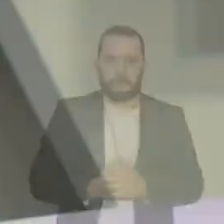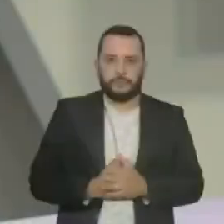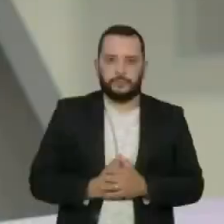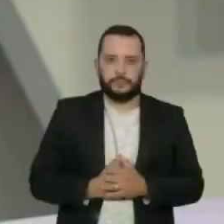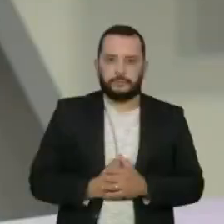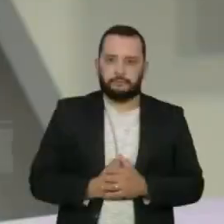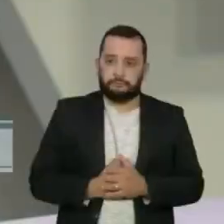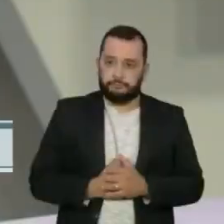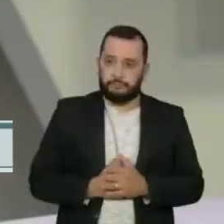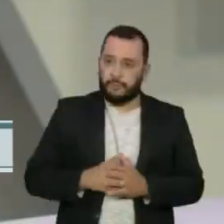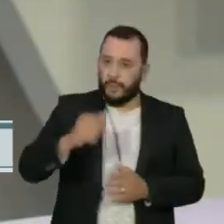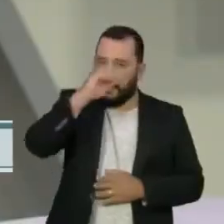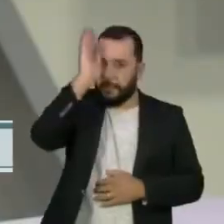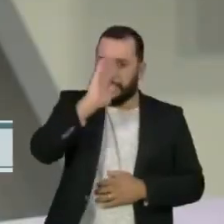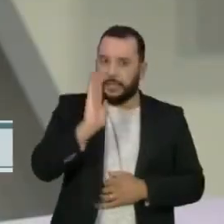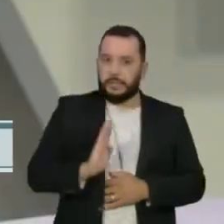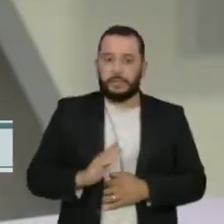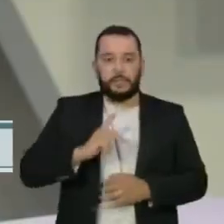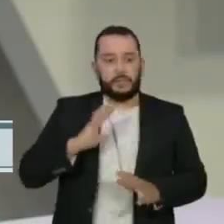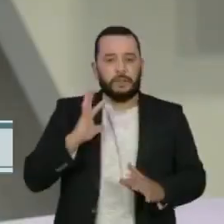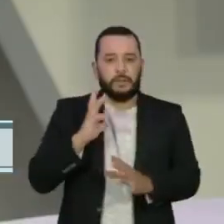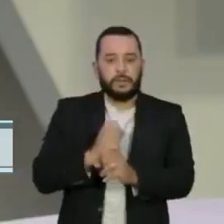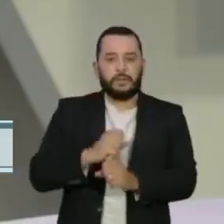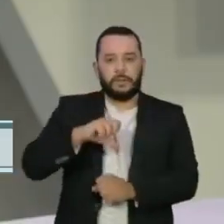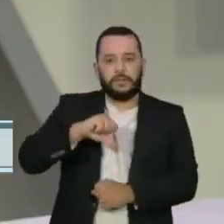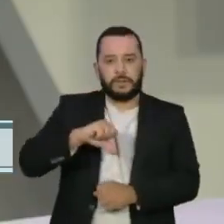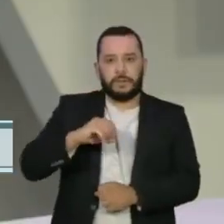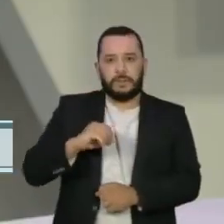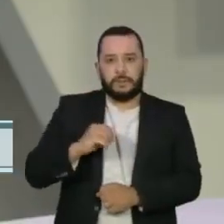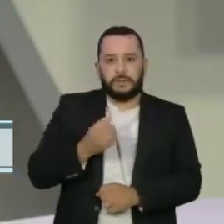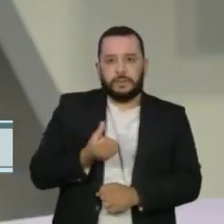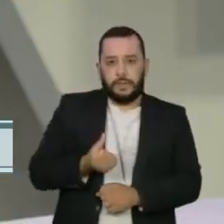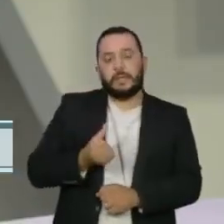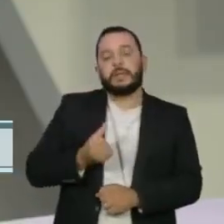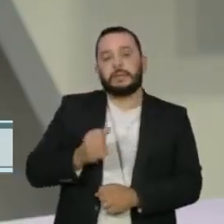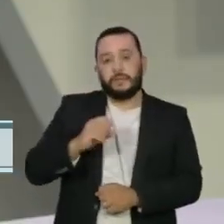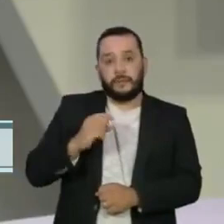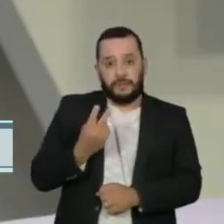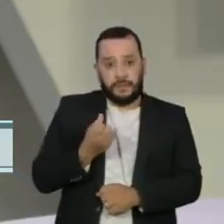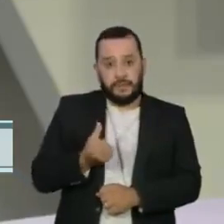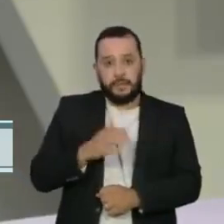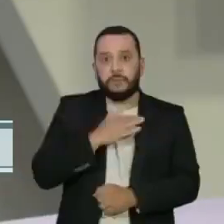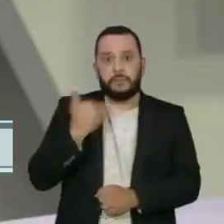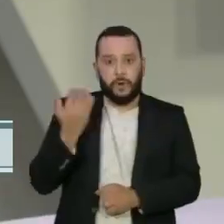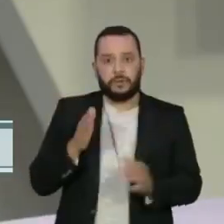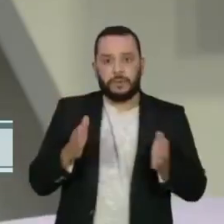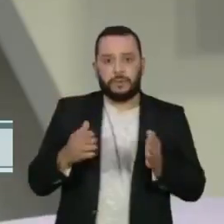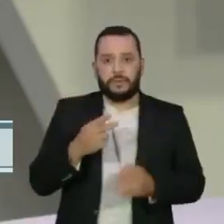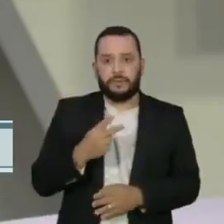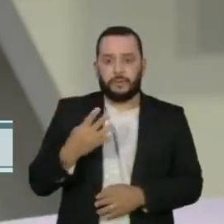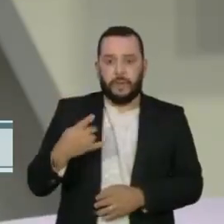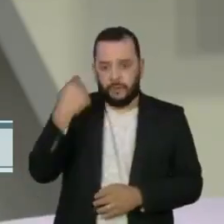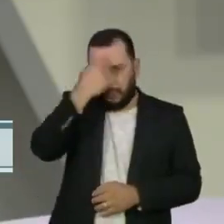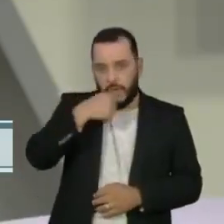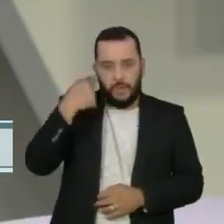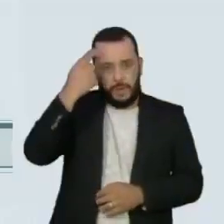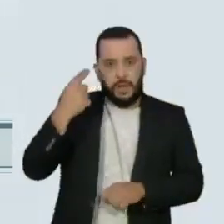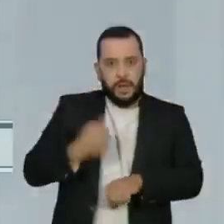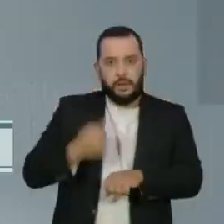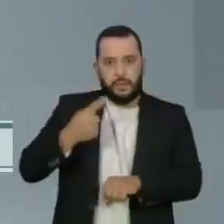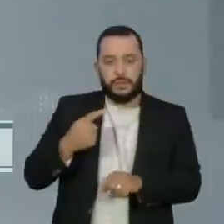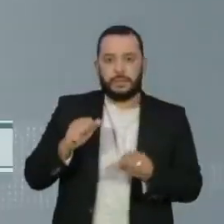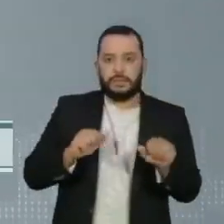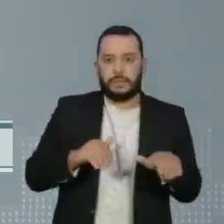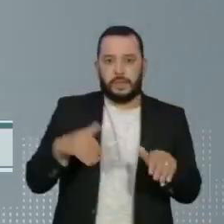O Brasil registrou 926 mortes pelo coronavírus em 24 horas. É o maior número desde setembro.